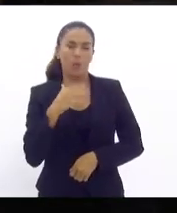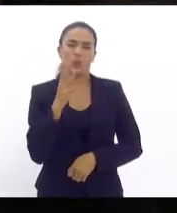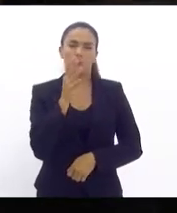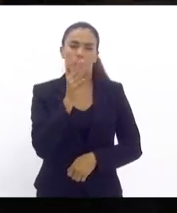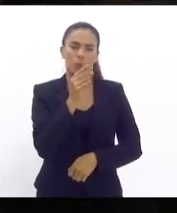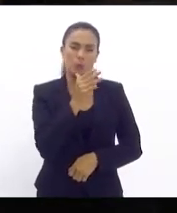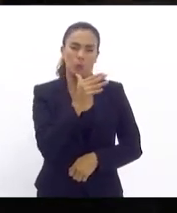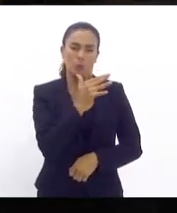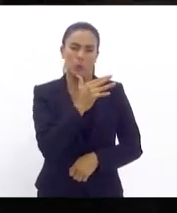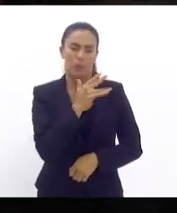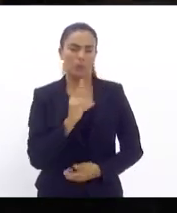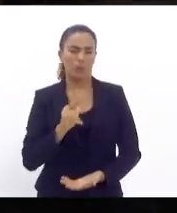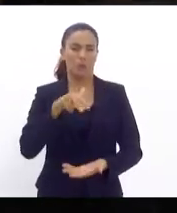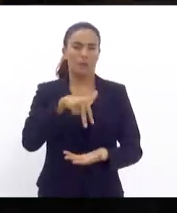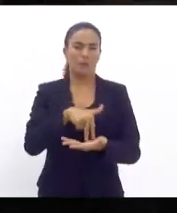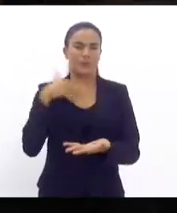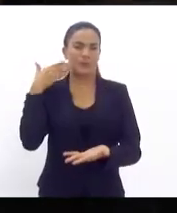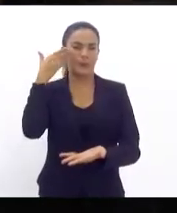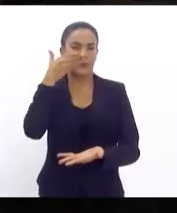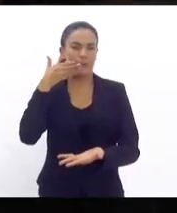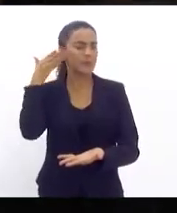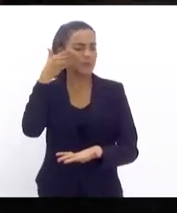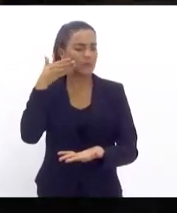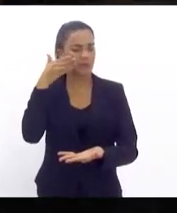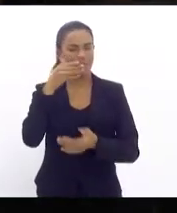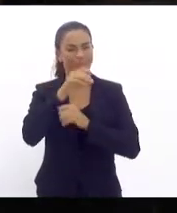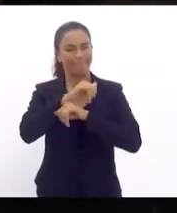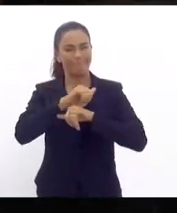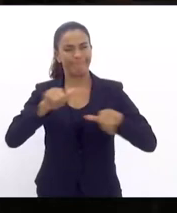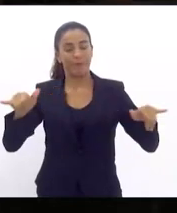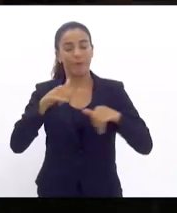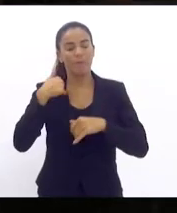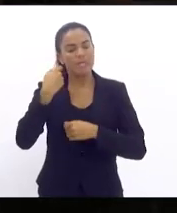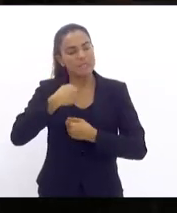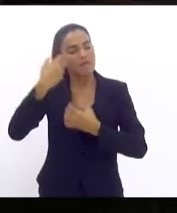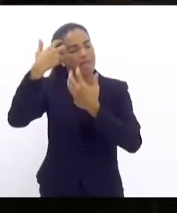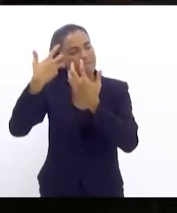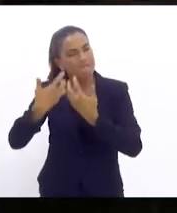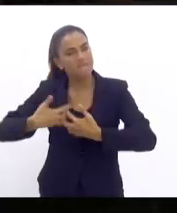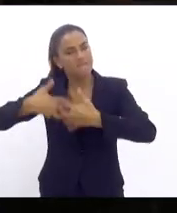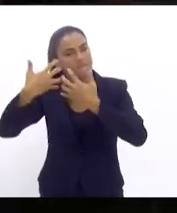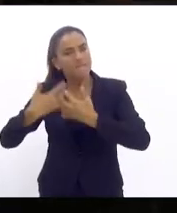pronunciar porque precisava, como eu disse para vocês, refletir sobre o que aconteceu.